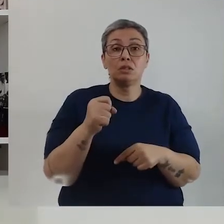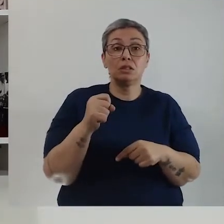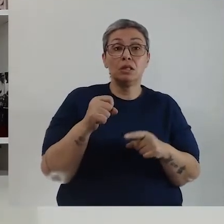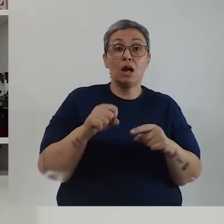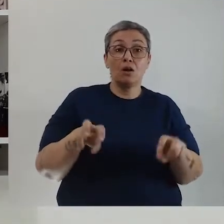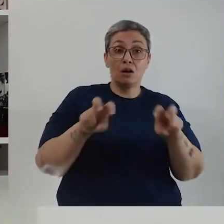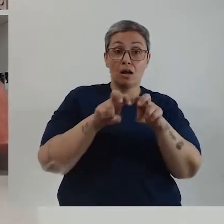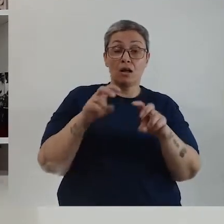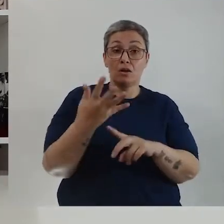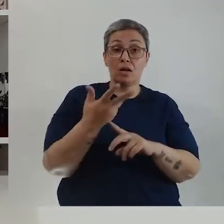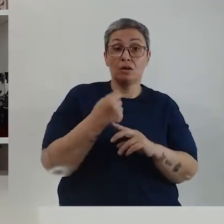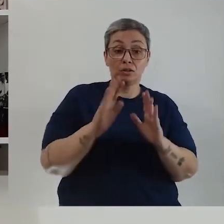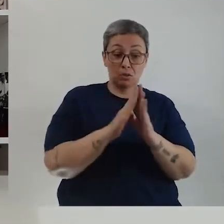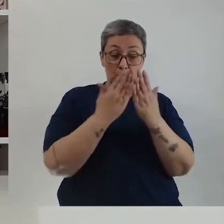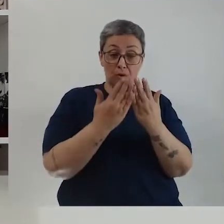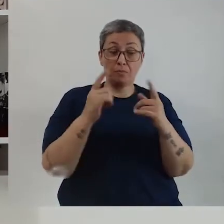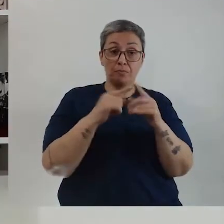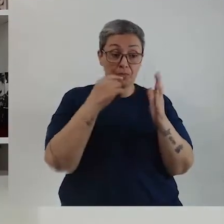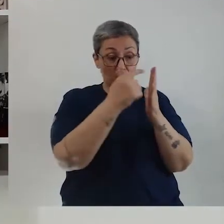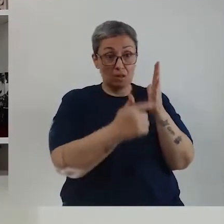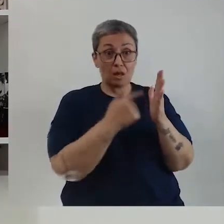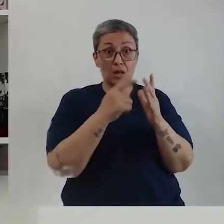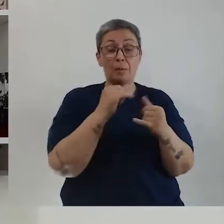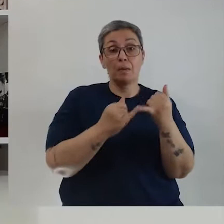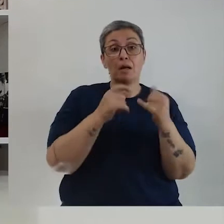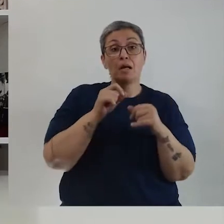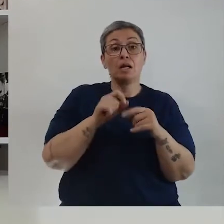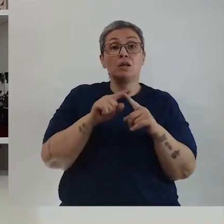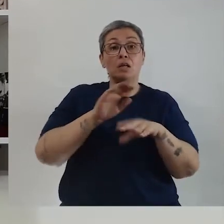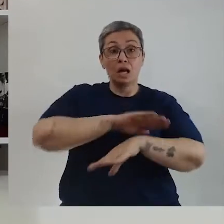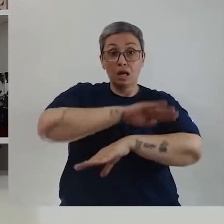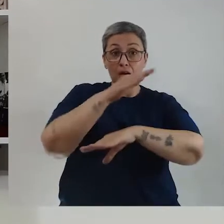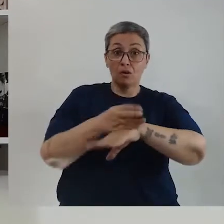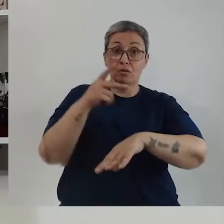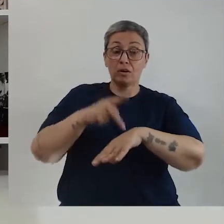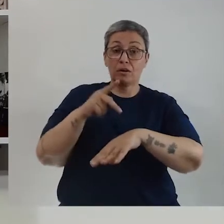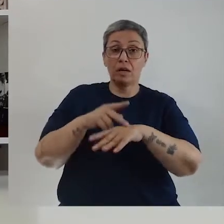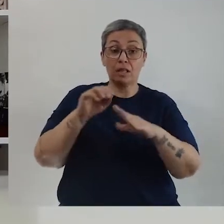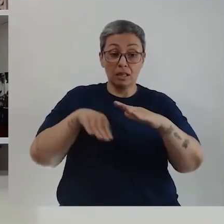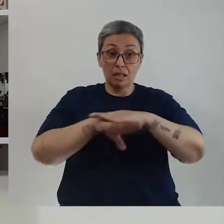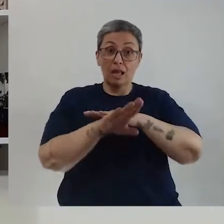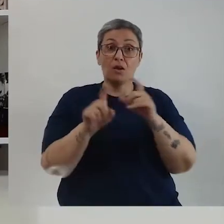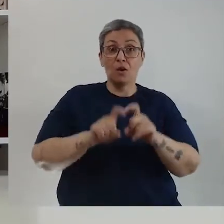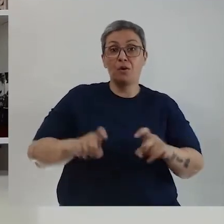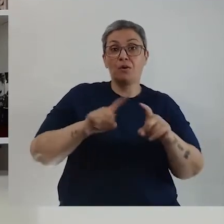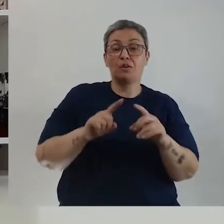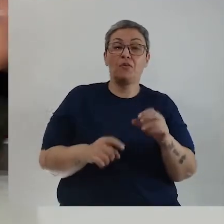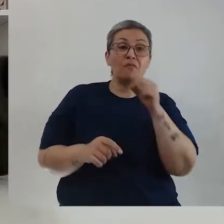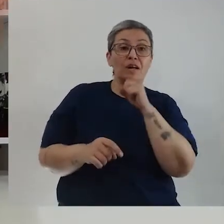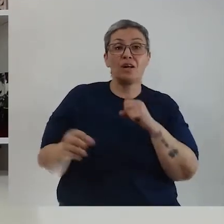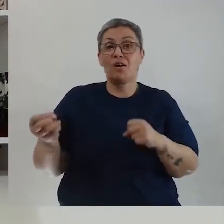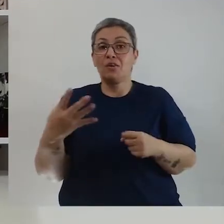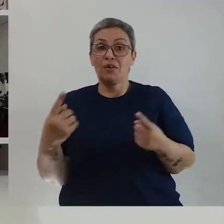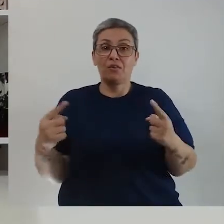salão de arte, que era um livro. A capa dele assemelhava à arte rupestre e por dentro dele tinha placas de computador. Então tinha essa relação